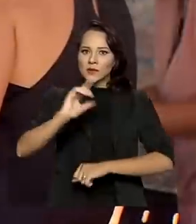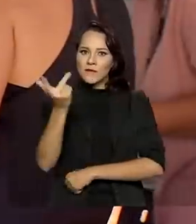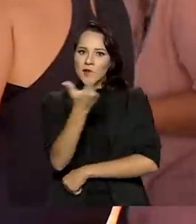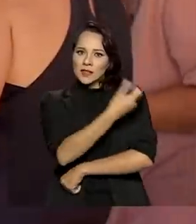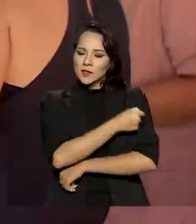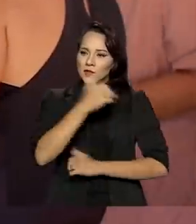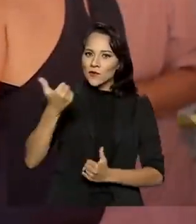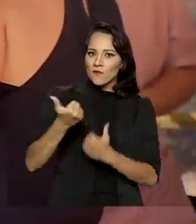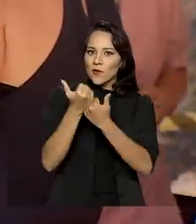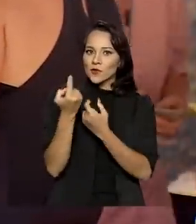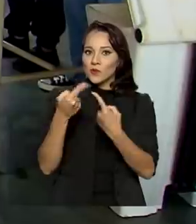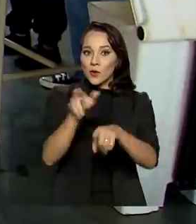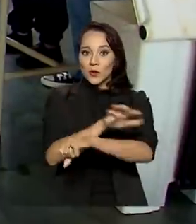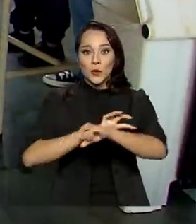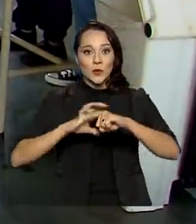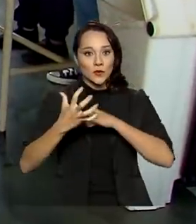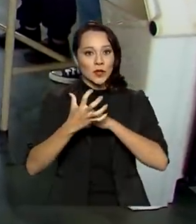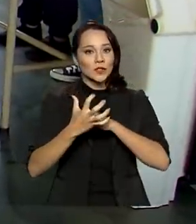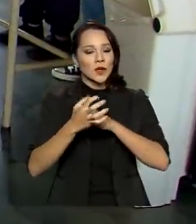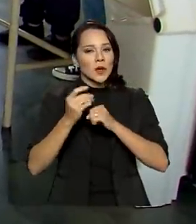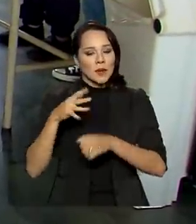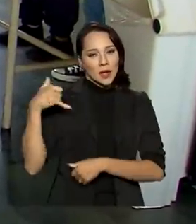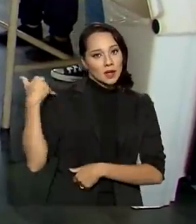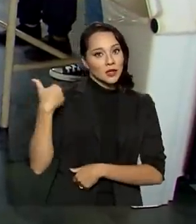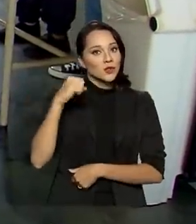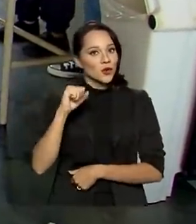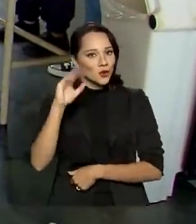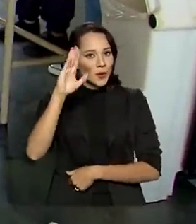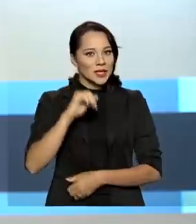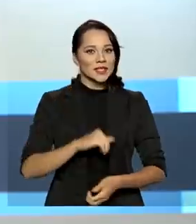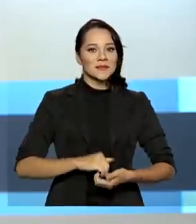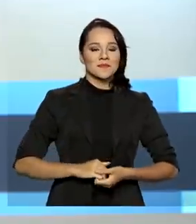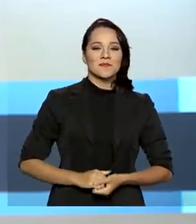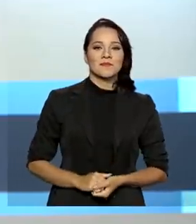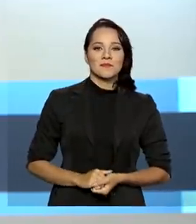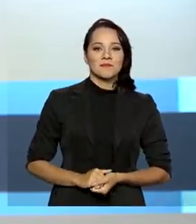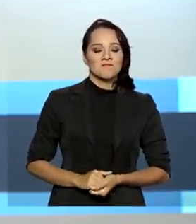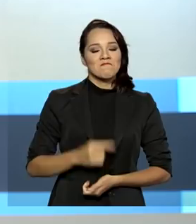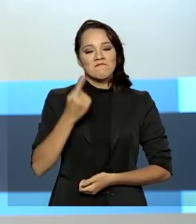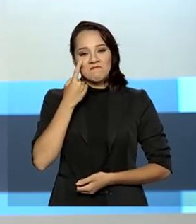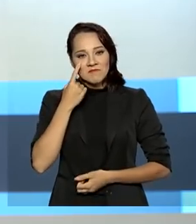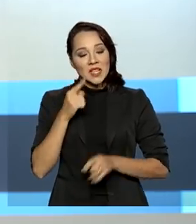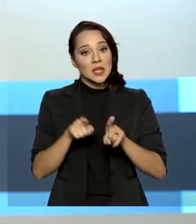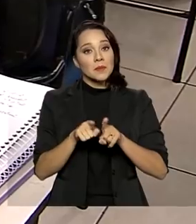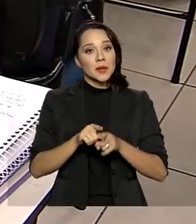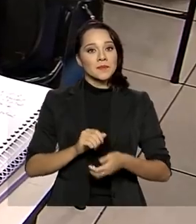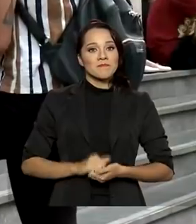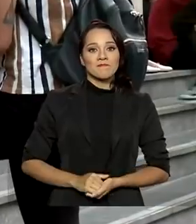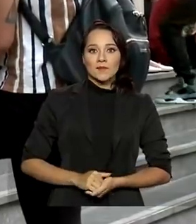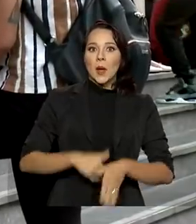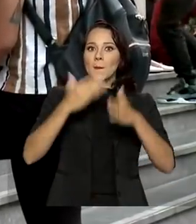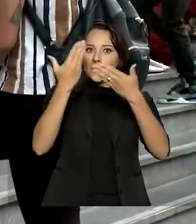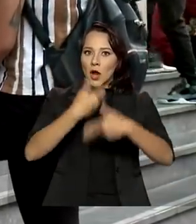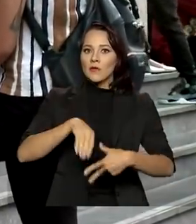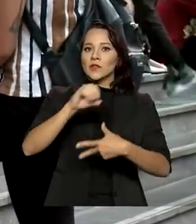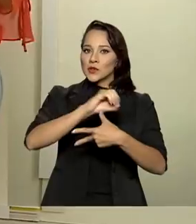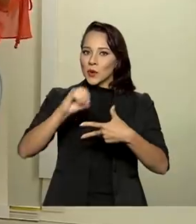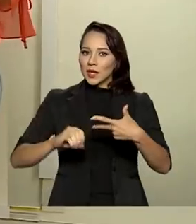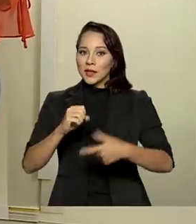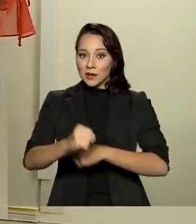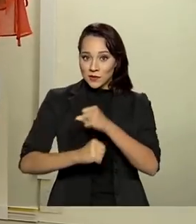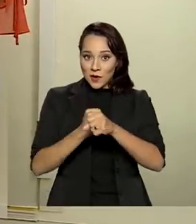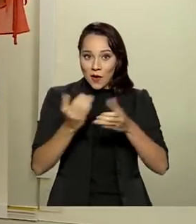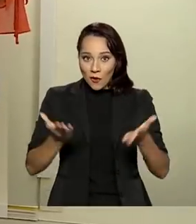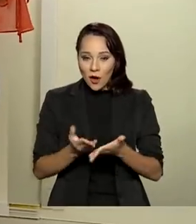reforço contra a Covid-19 para maiores de 18 anos. E veja ainda, provas do Enem deste